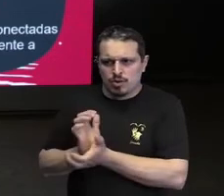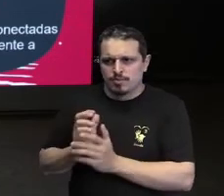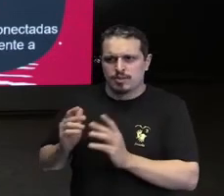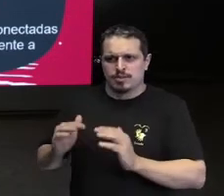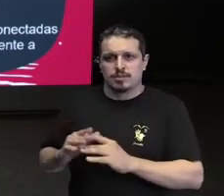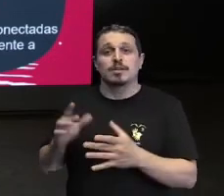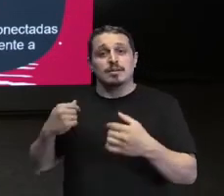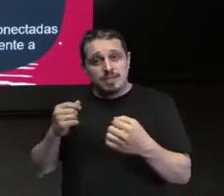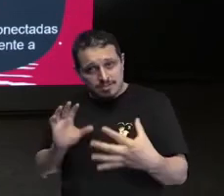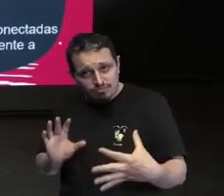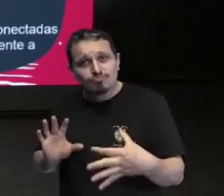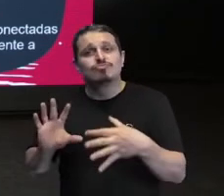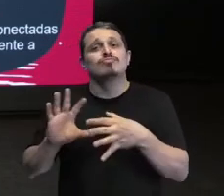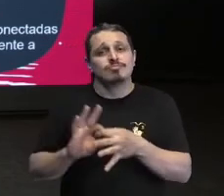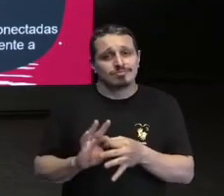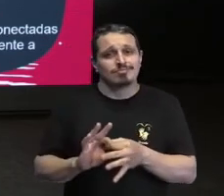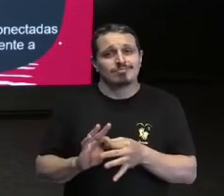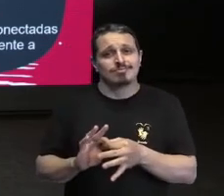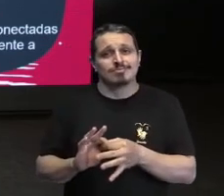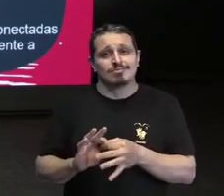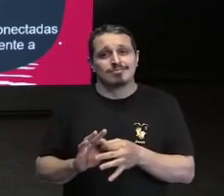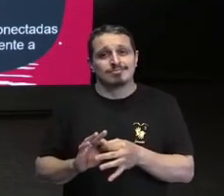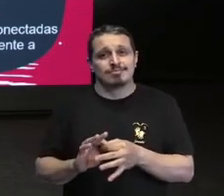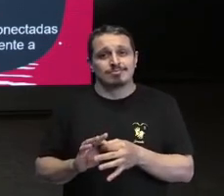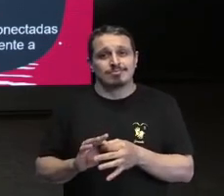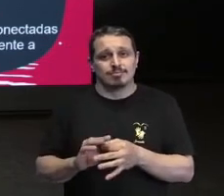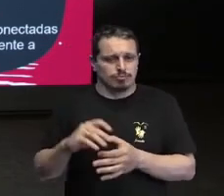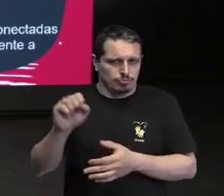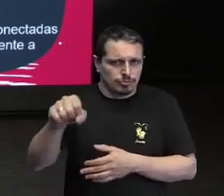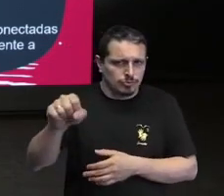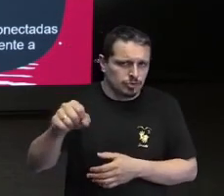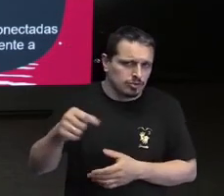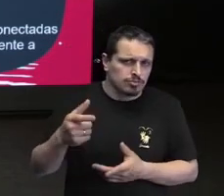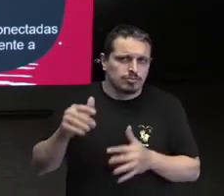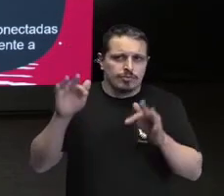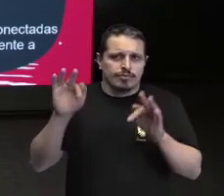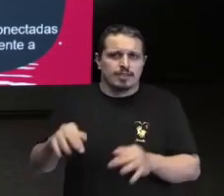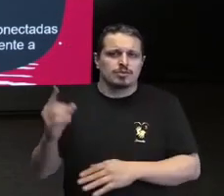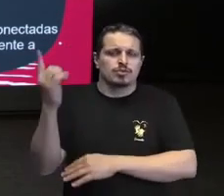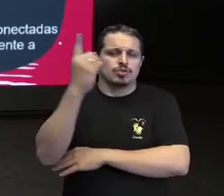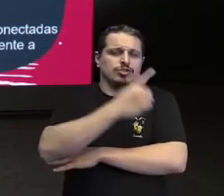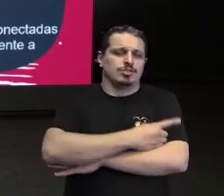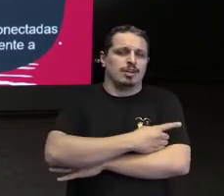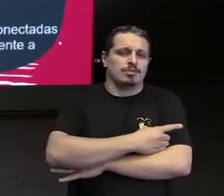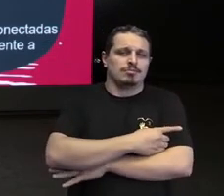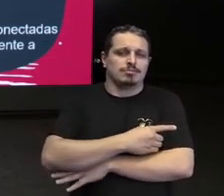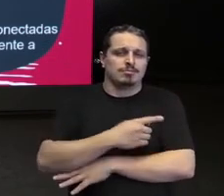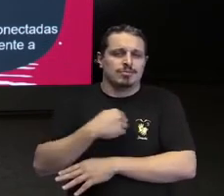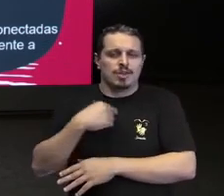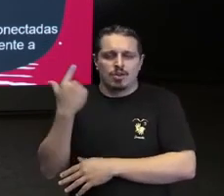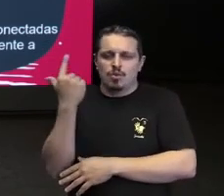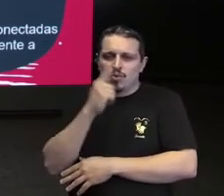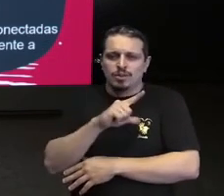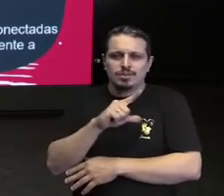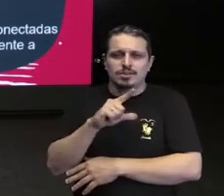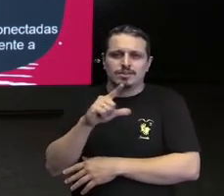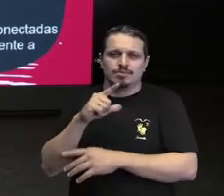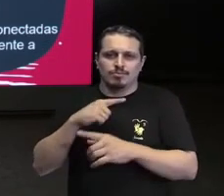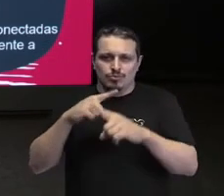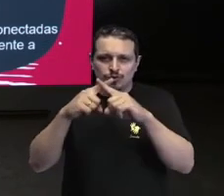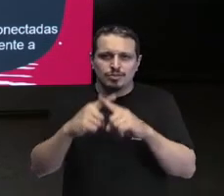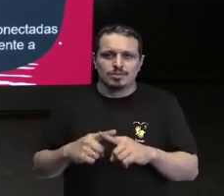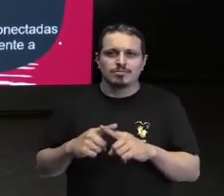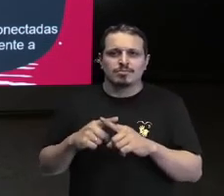é claro que no fim do dia eu eu consigo ter um potencial competitivo de mercado